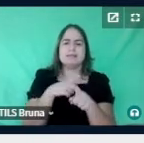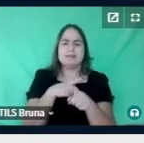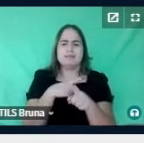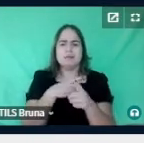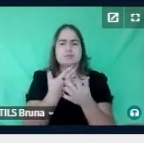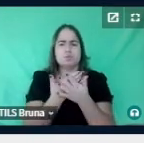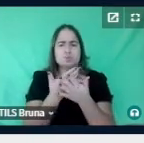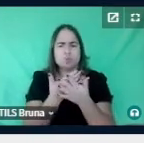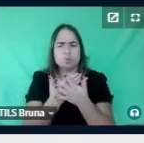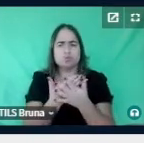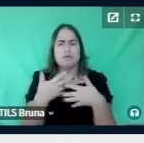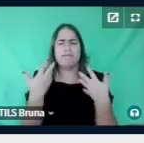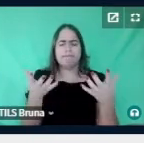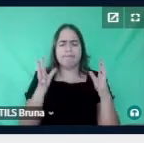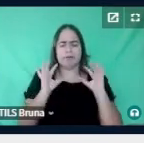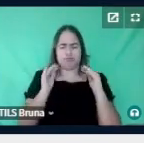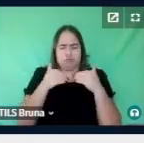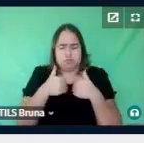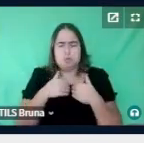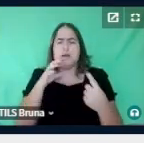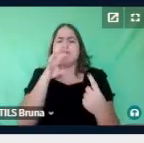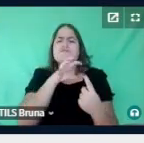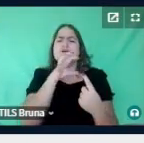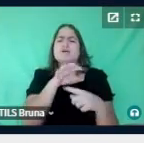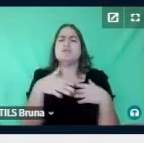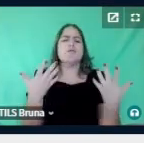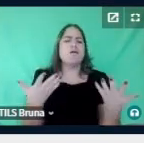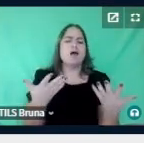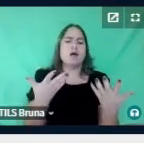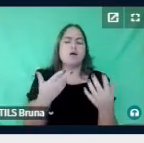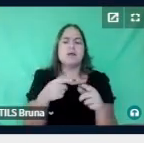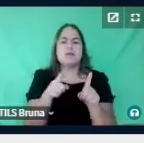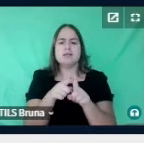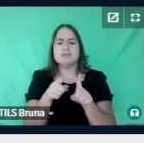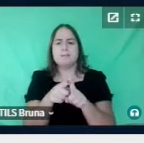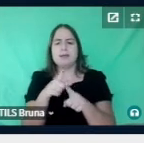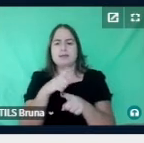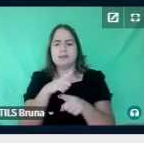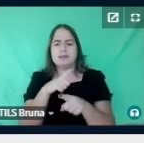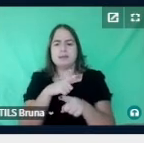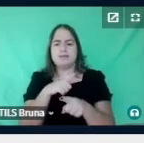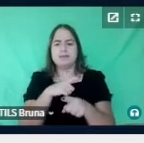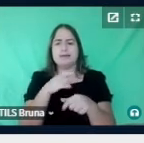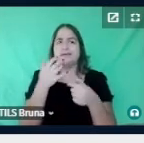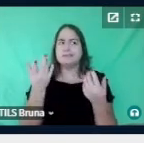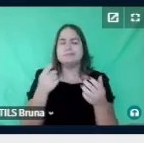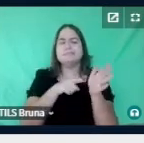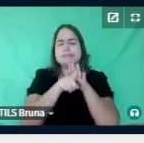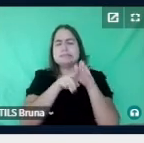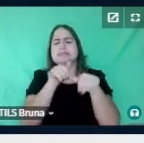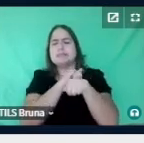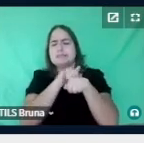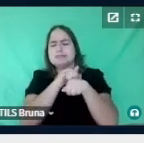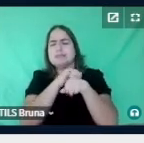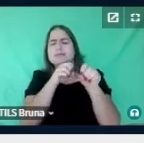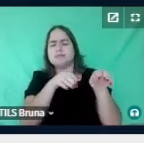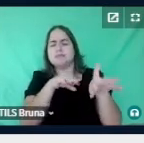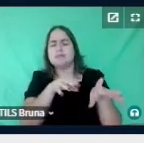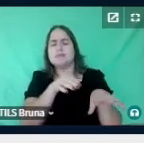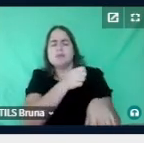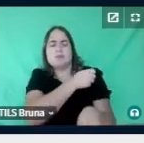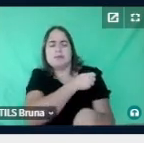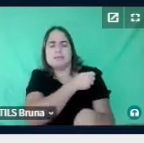estrangeira, estratégias de ensino para aprendiz participante, e também tentávamos entender as